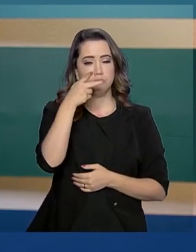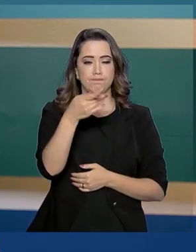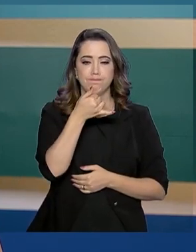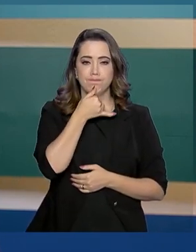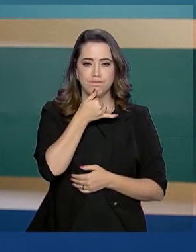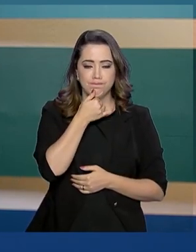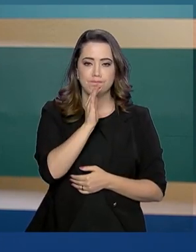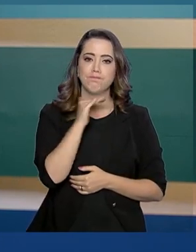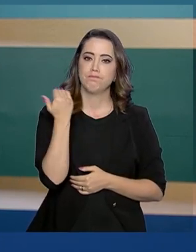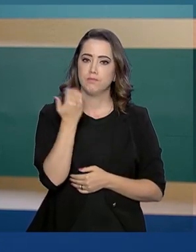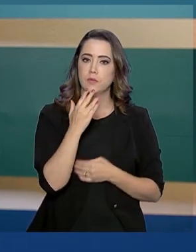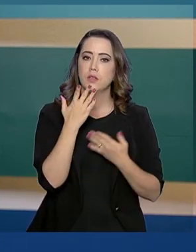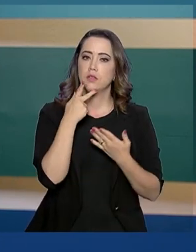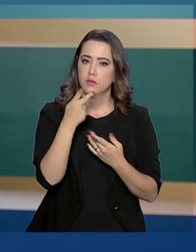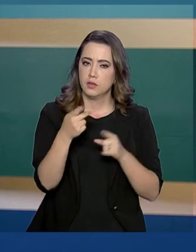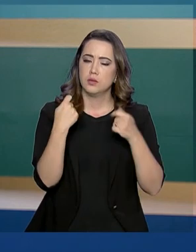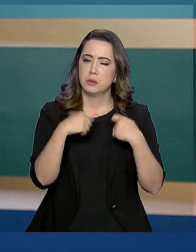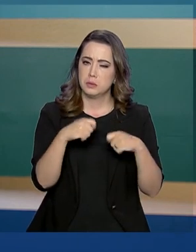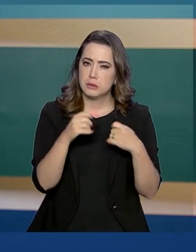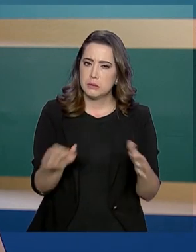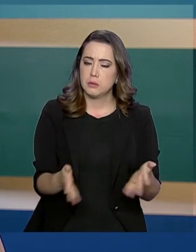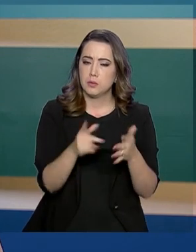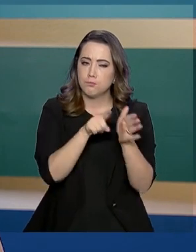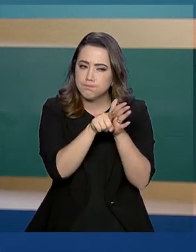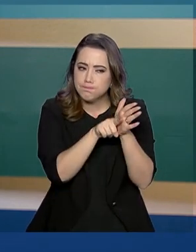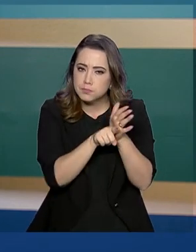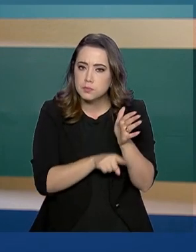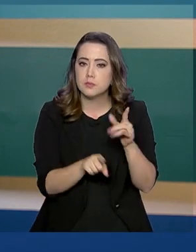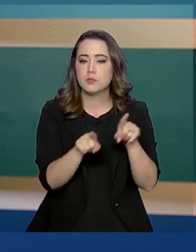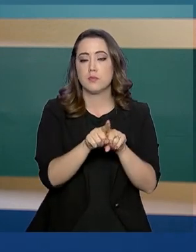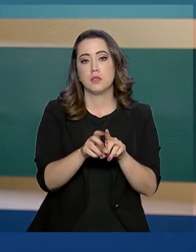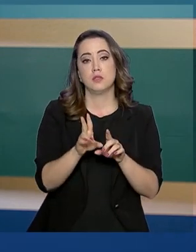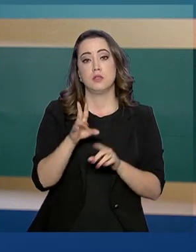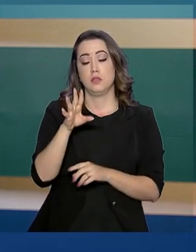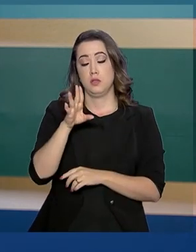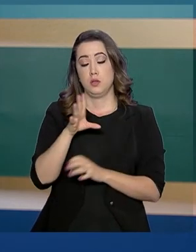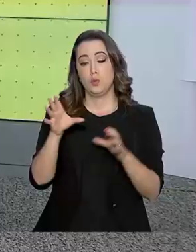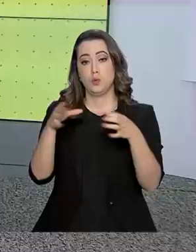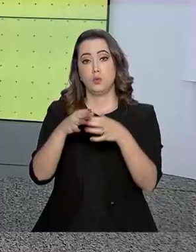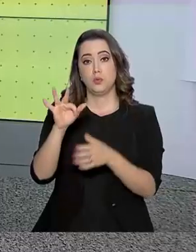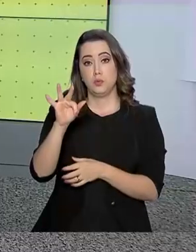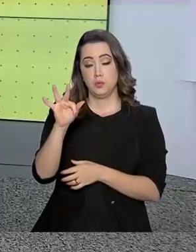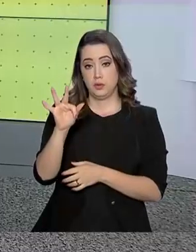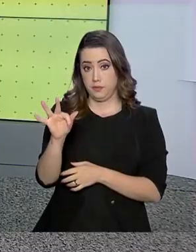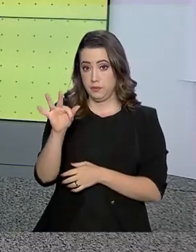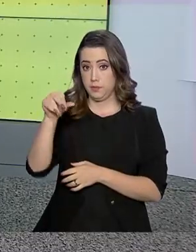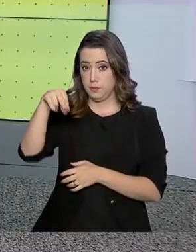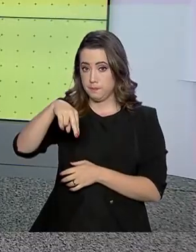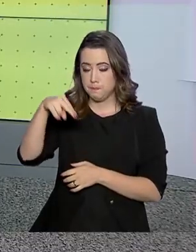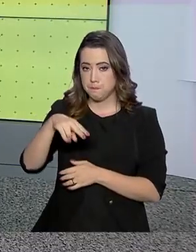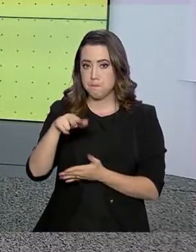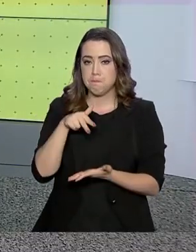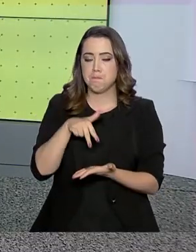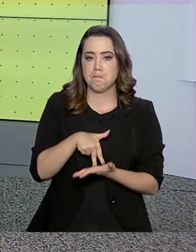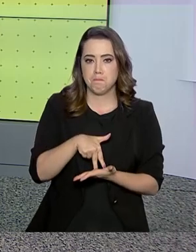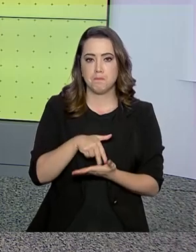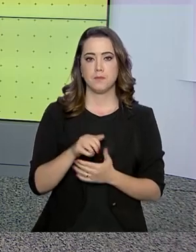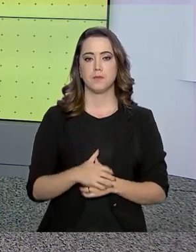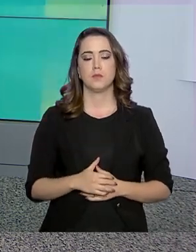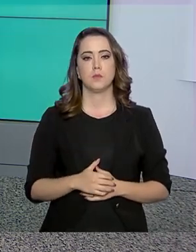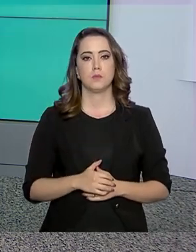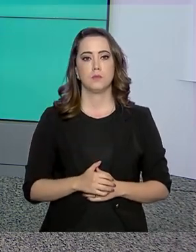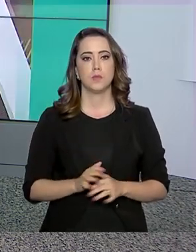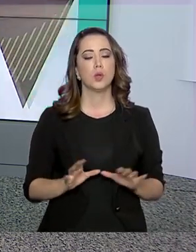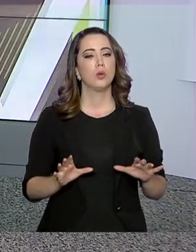intensificação das ações de inteligência e que a Força Nacional fique de prontidão. Médicos cubanos que